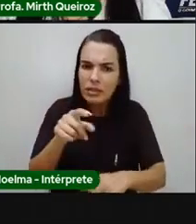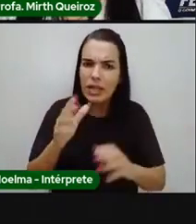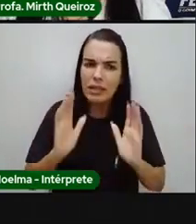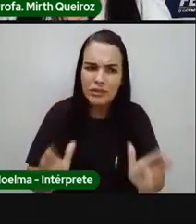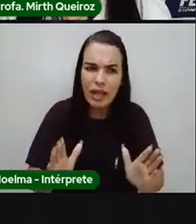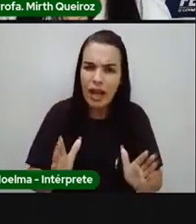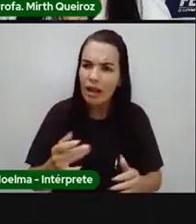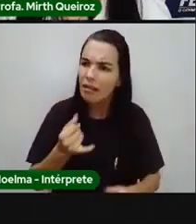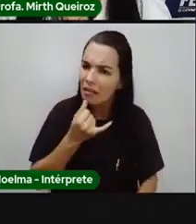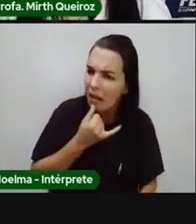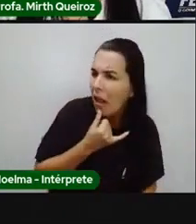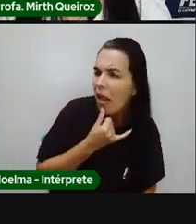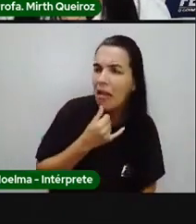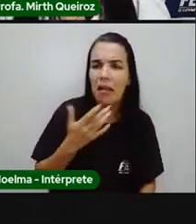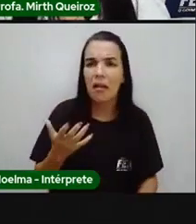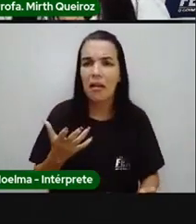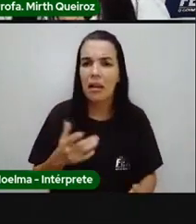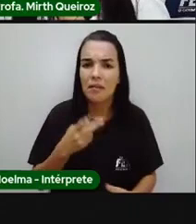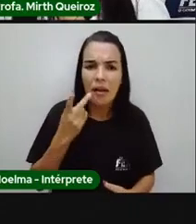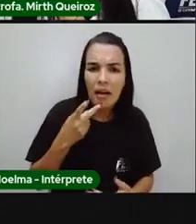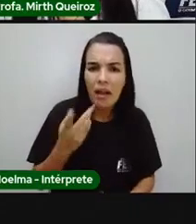o já passado lamentar.